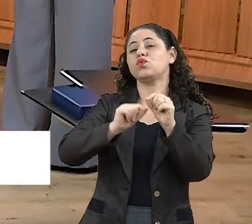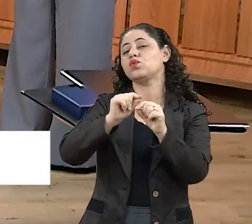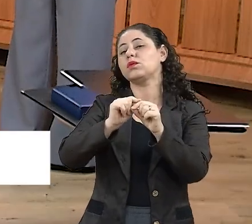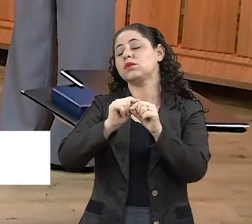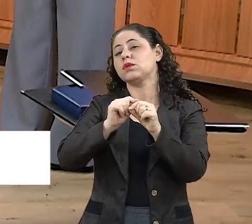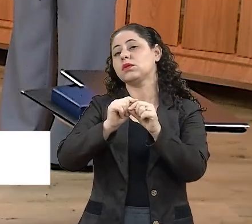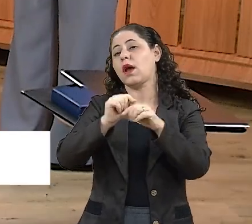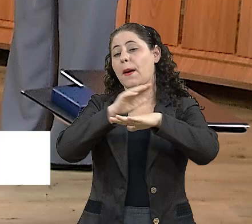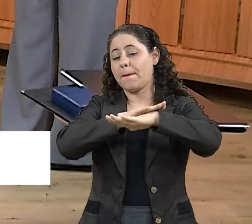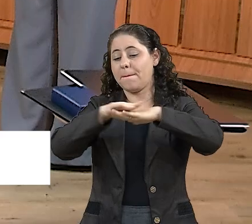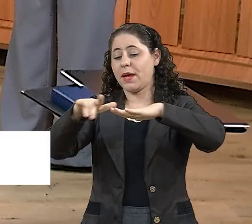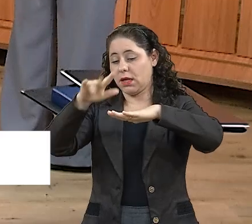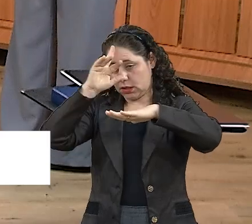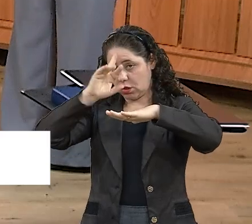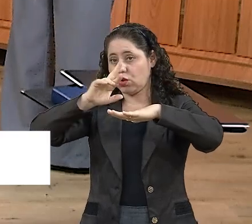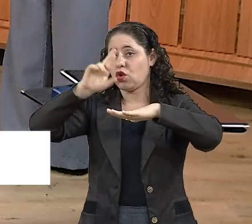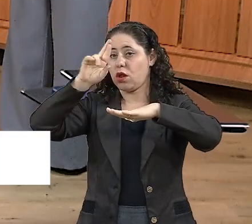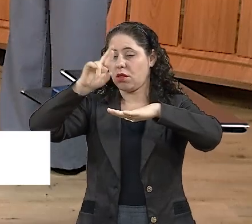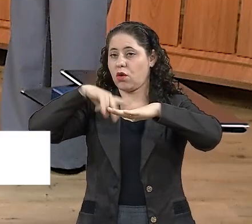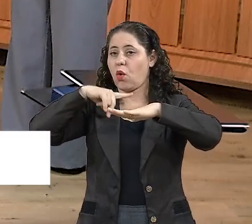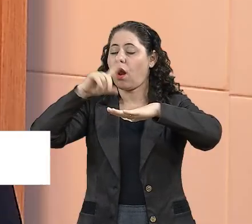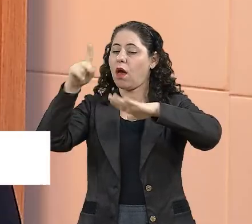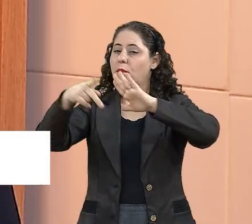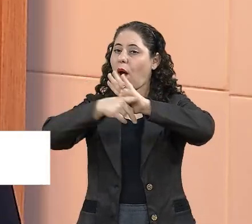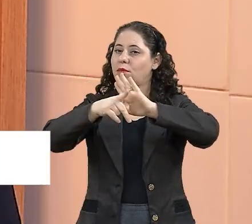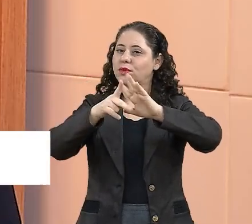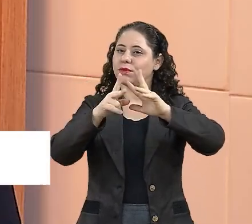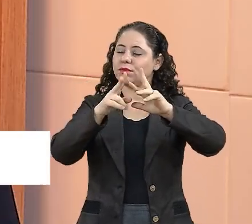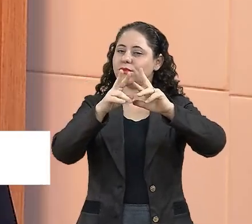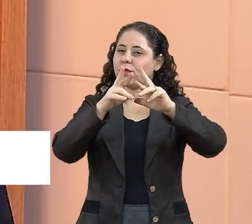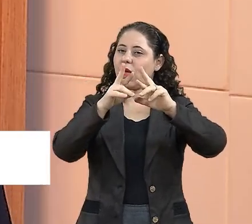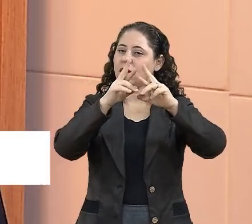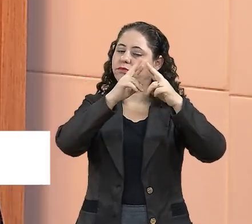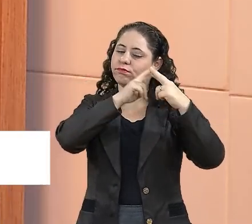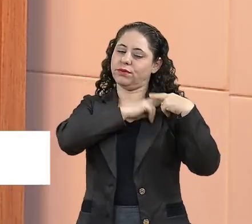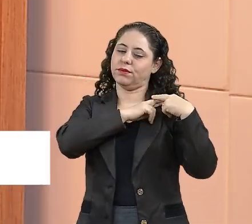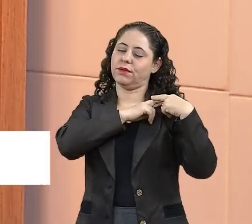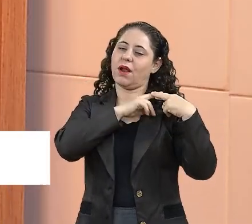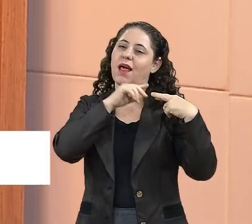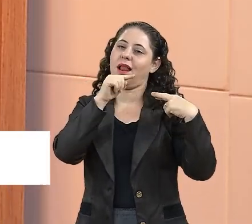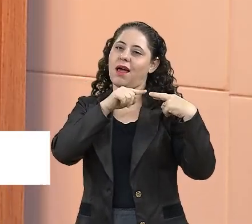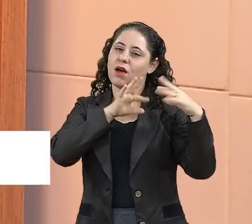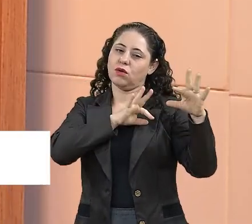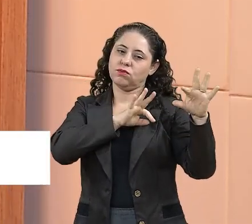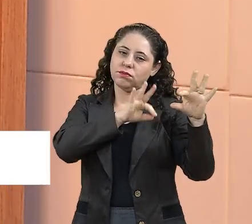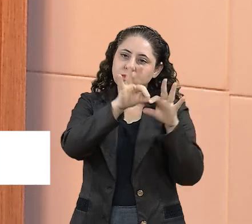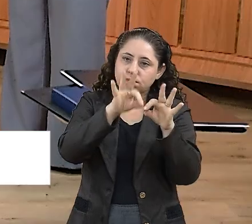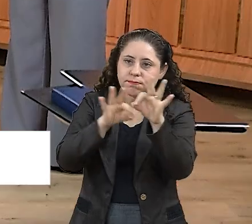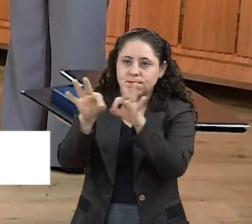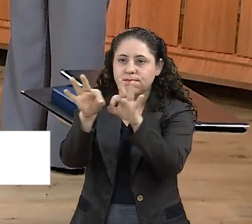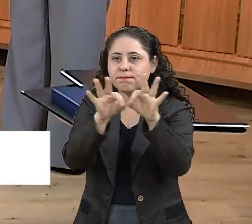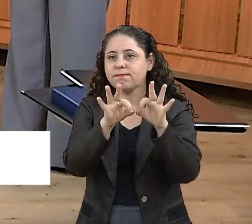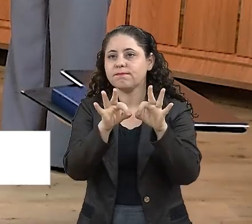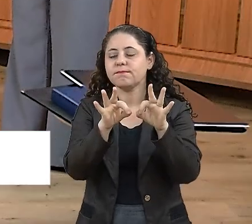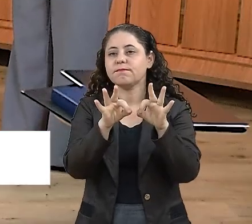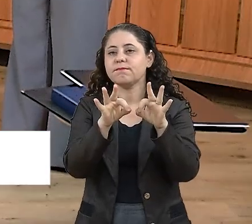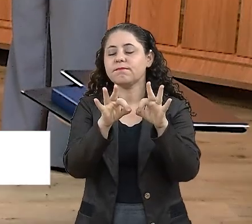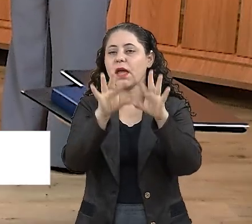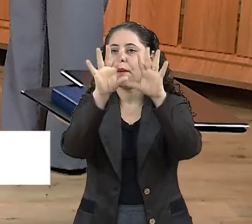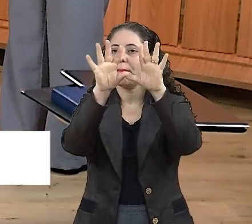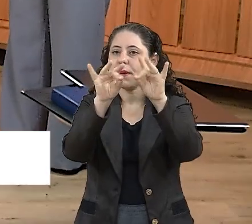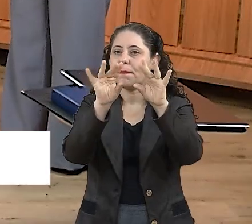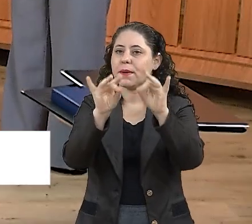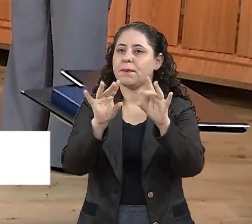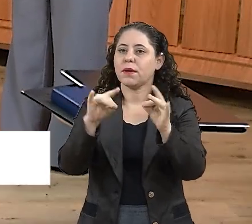mesa diretora compete ela organizar e definir